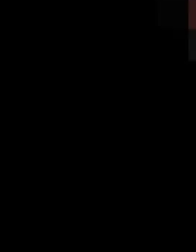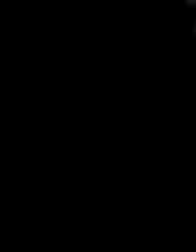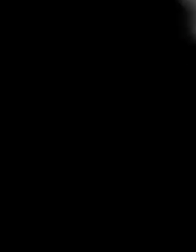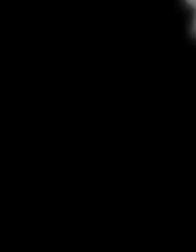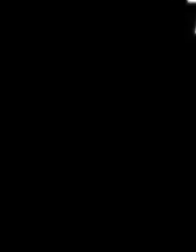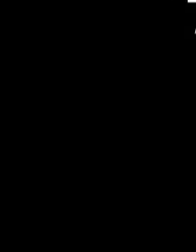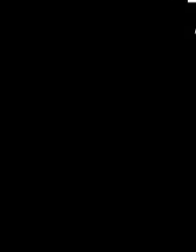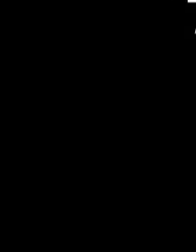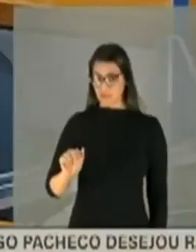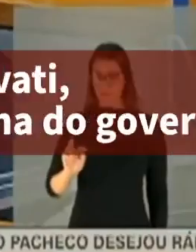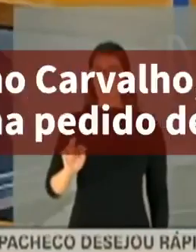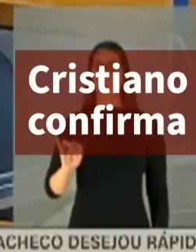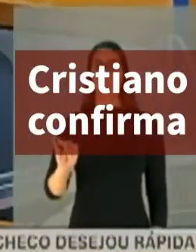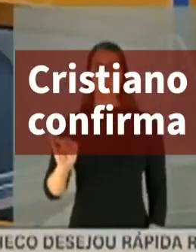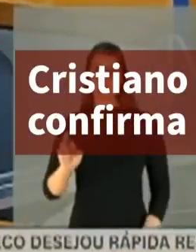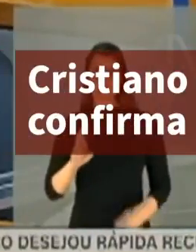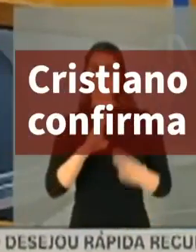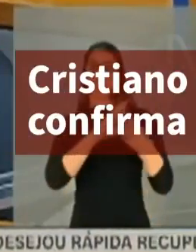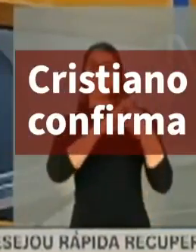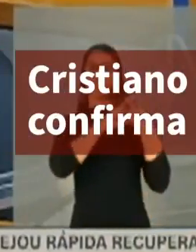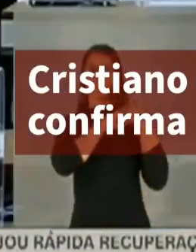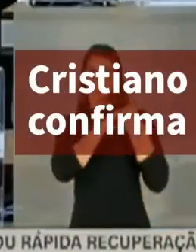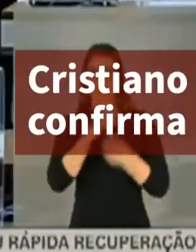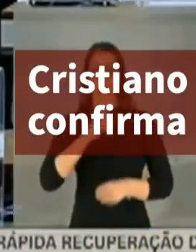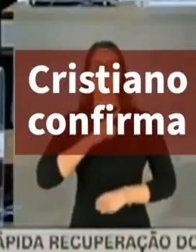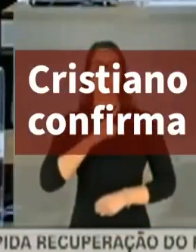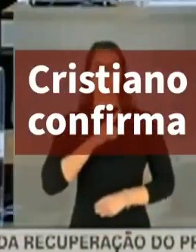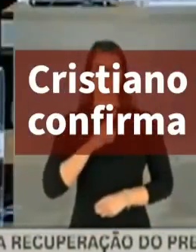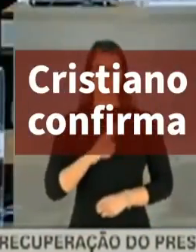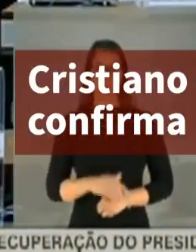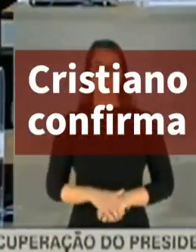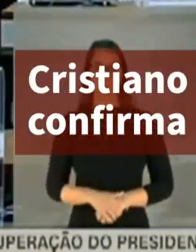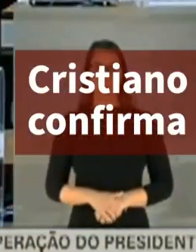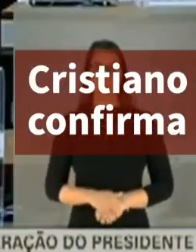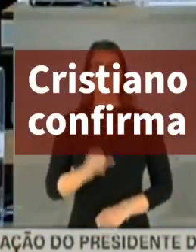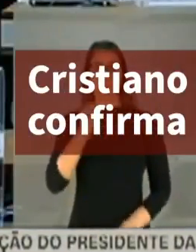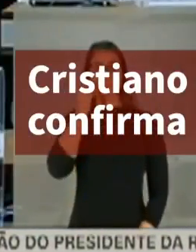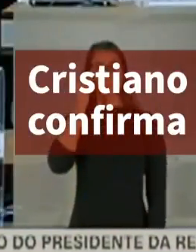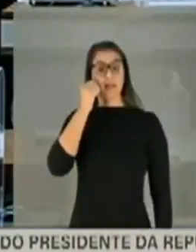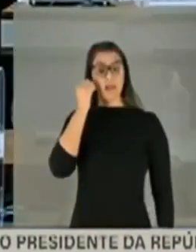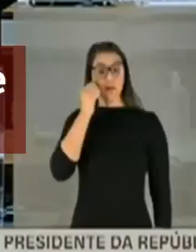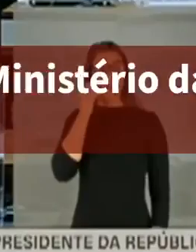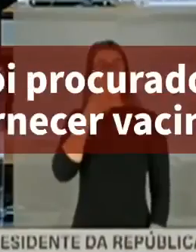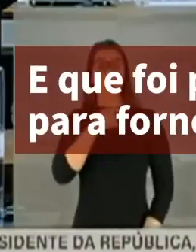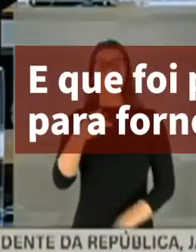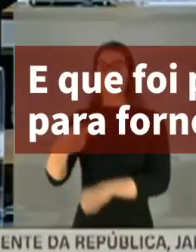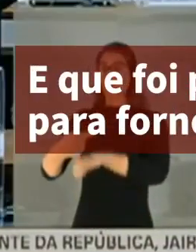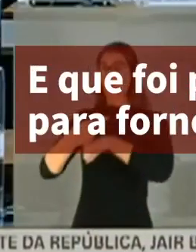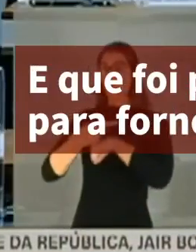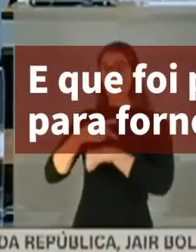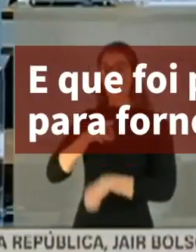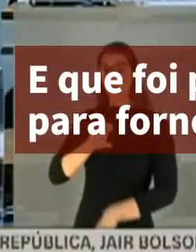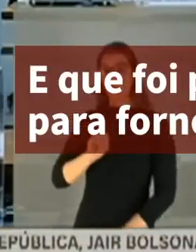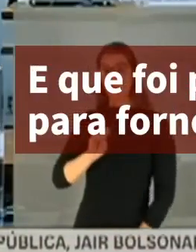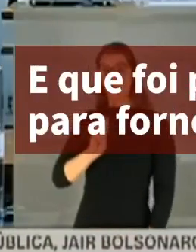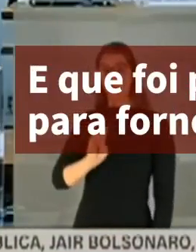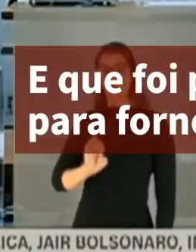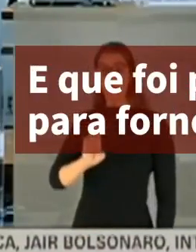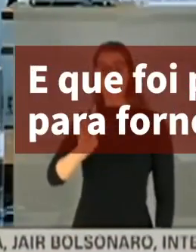O que é importante do senador Eduardo Braga é que ele foi procurado pelo Roberto Dias,